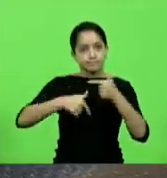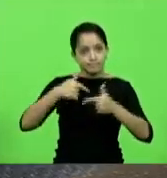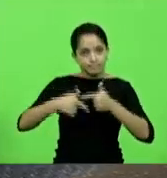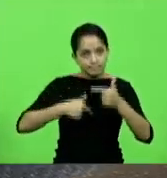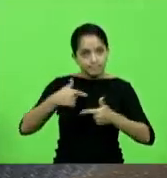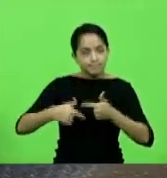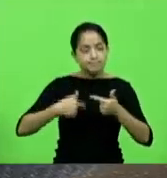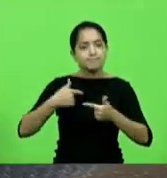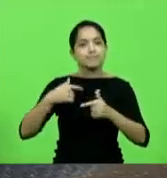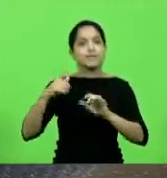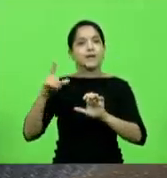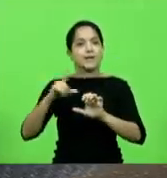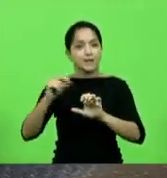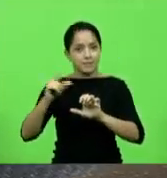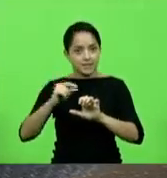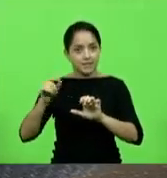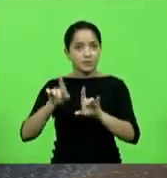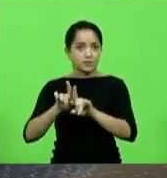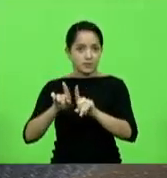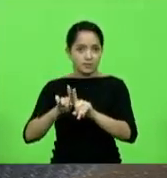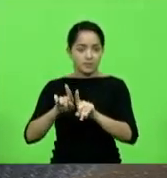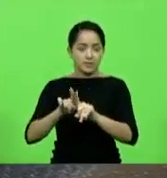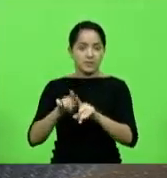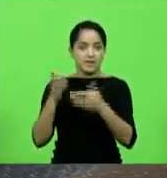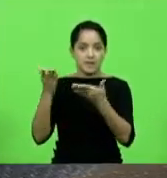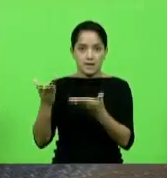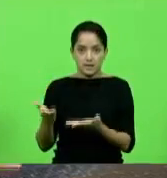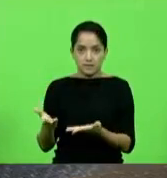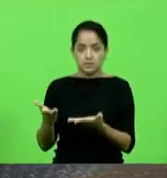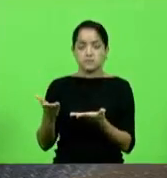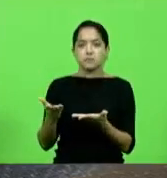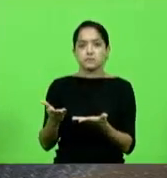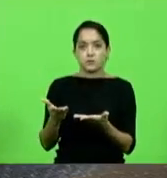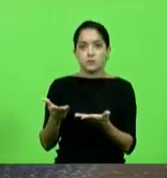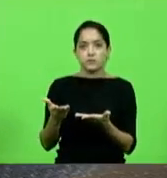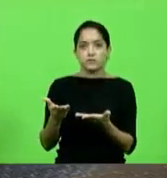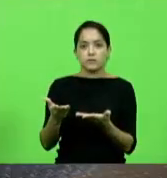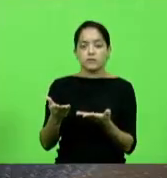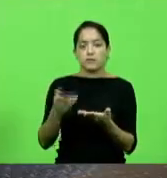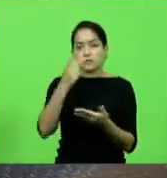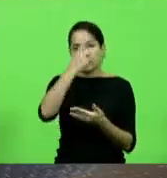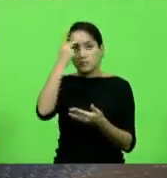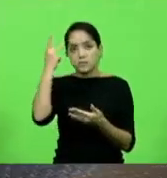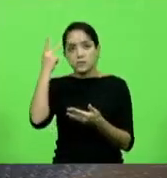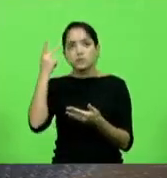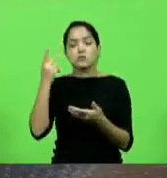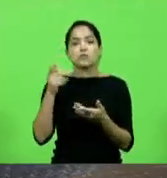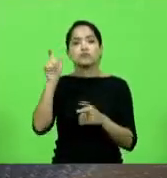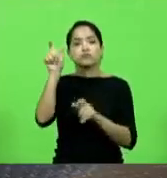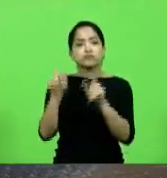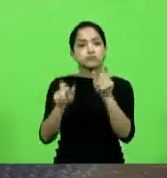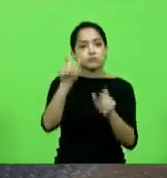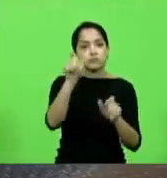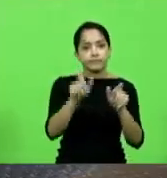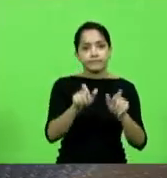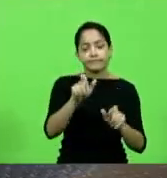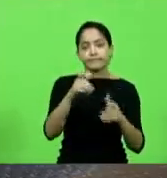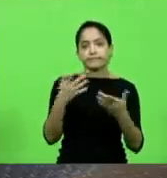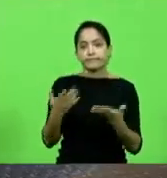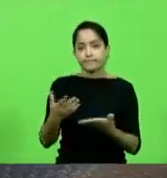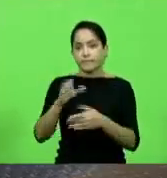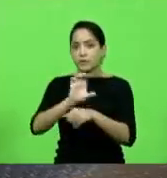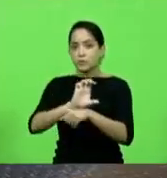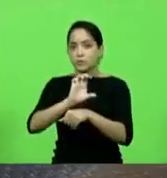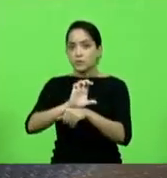em Santa Catarina e é este povo esta essa gente que está fazendo o nosso estado ser